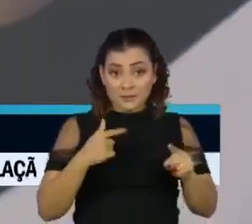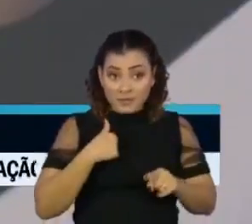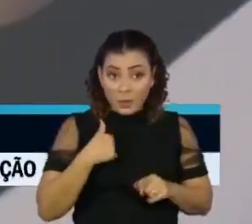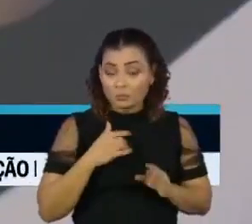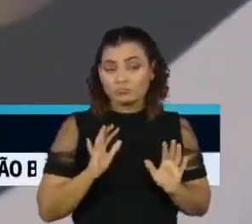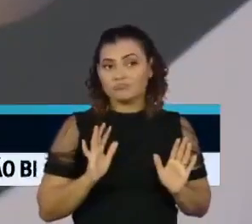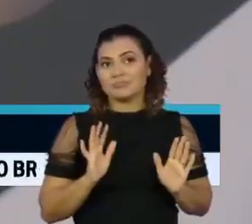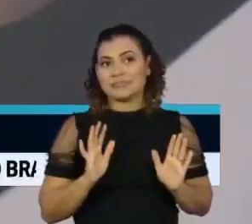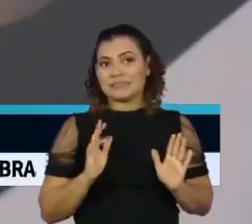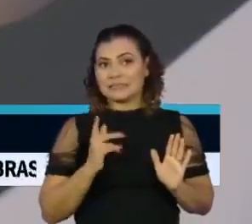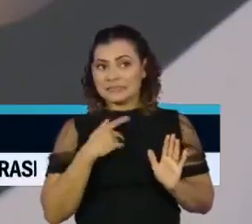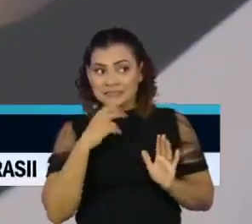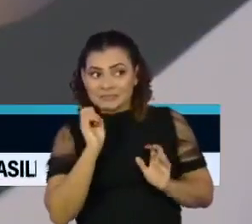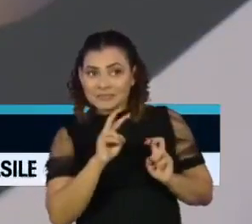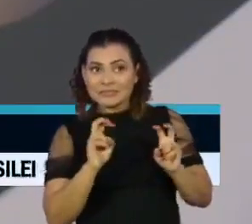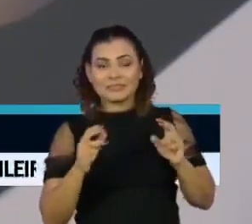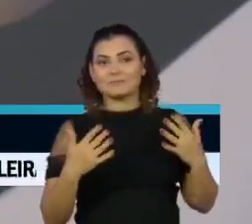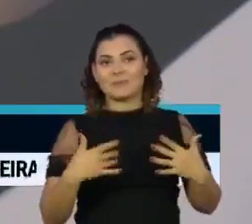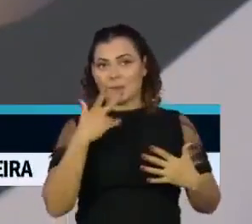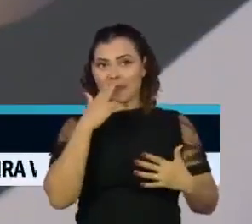a trabalhar com esperanças falsas nesse momento. Obrigado. Obrigado.